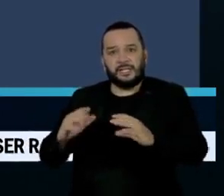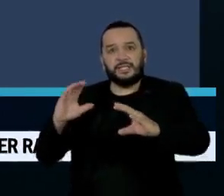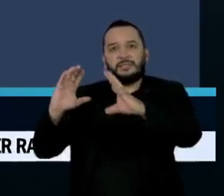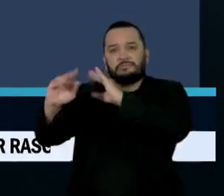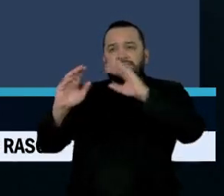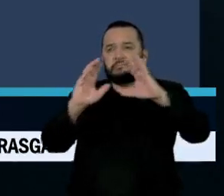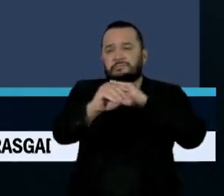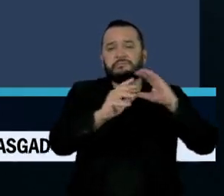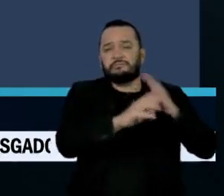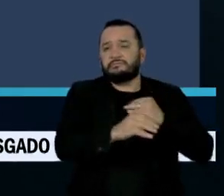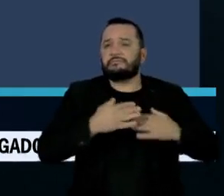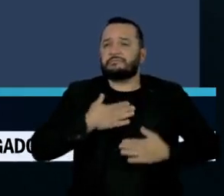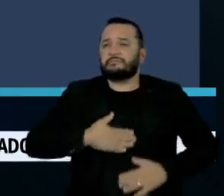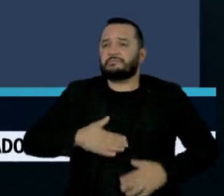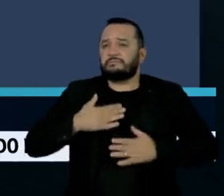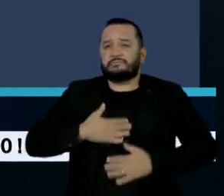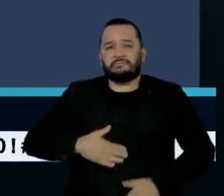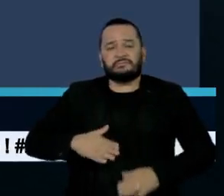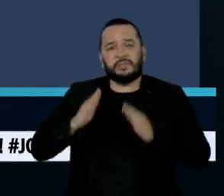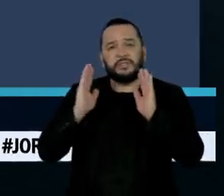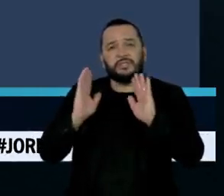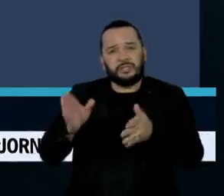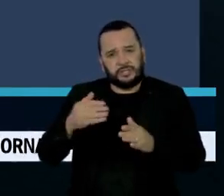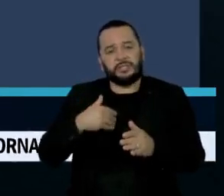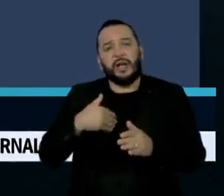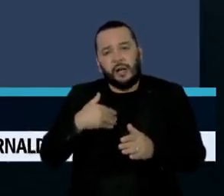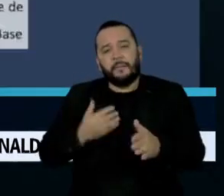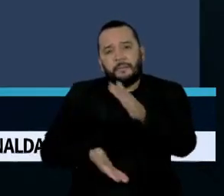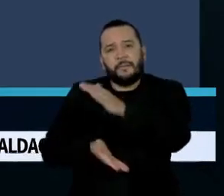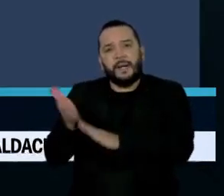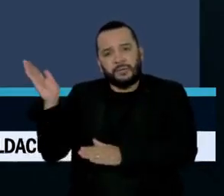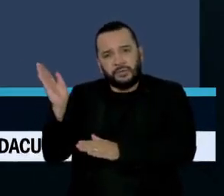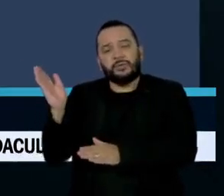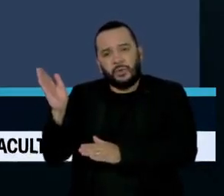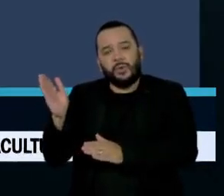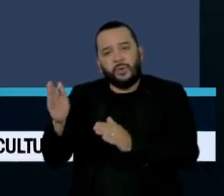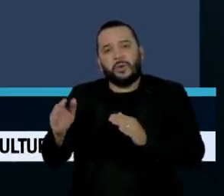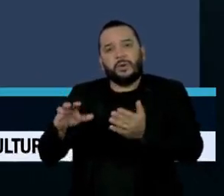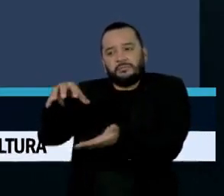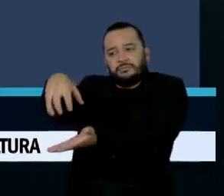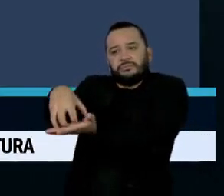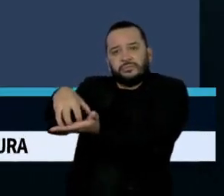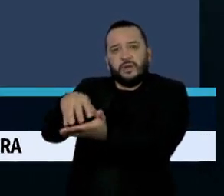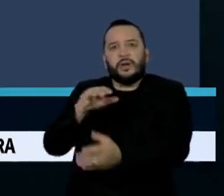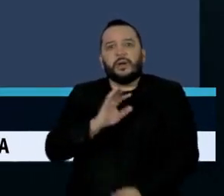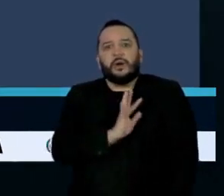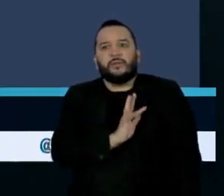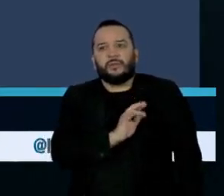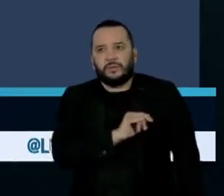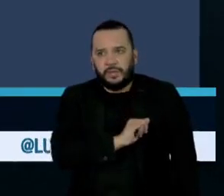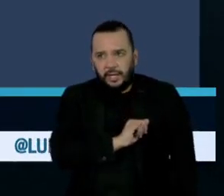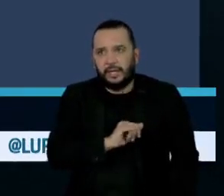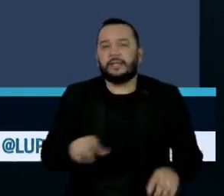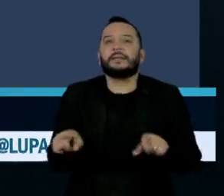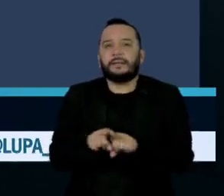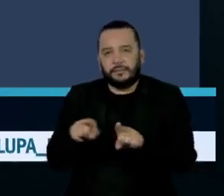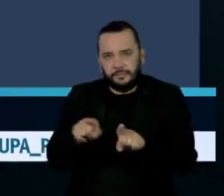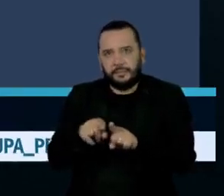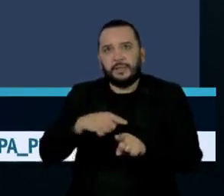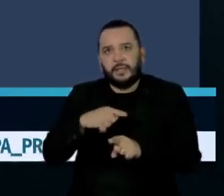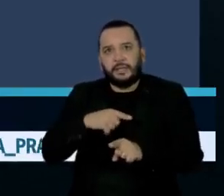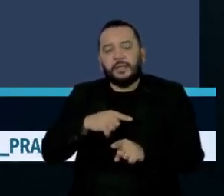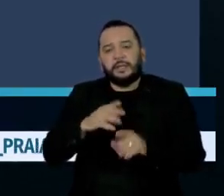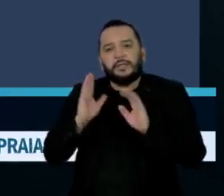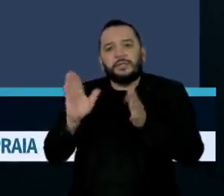tranquila, passando por uma base da FUNAI. Em pouco tempo, centenas de tracajás, espécie de tartaruga,